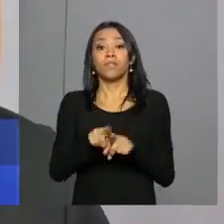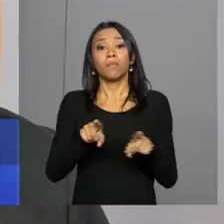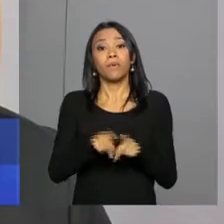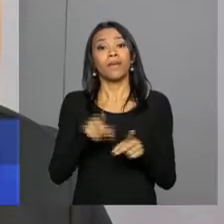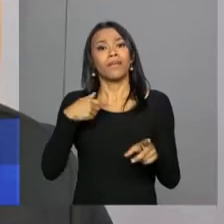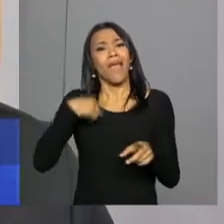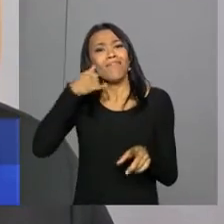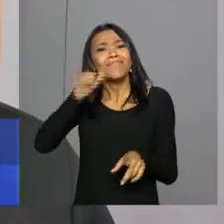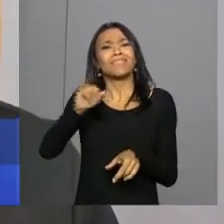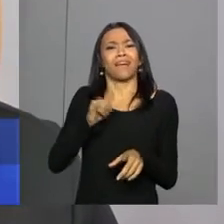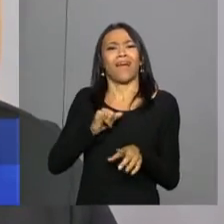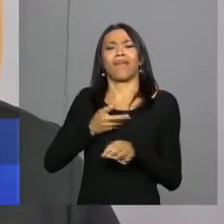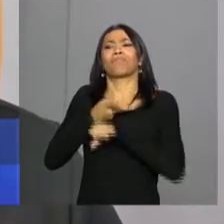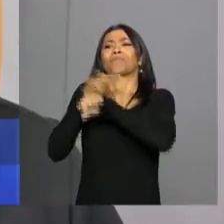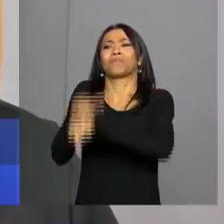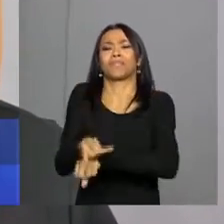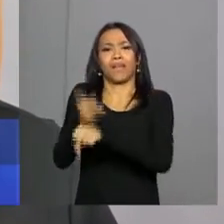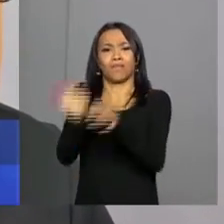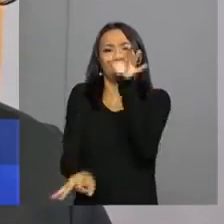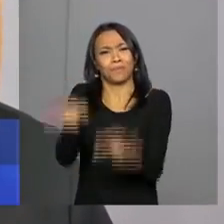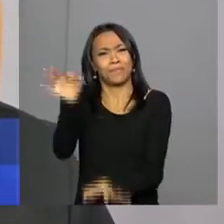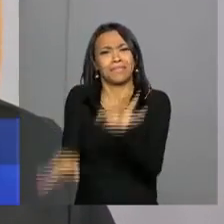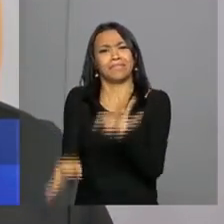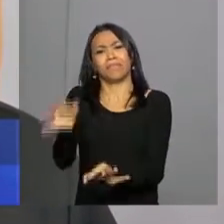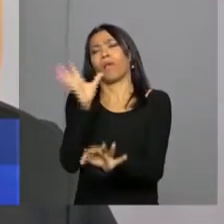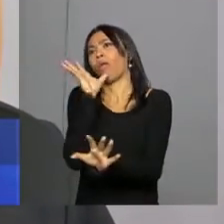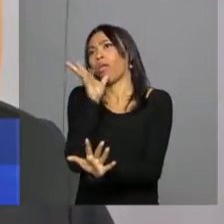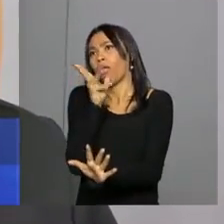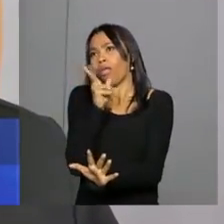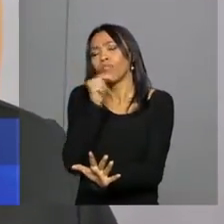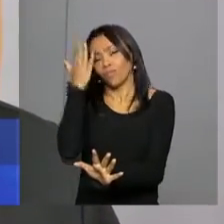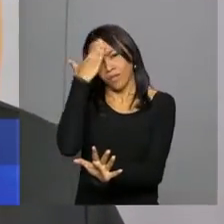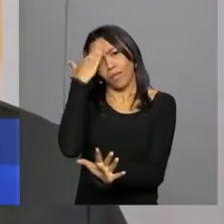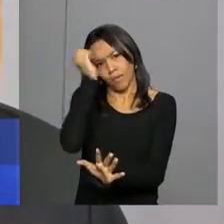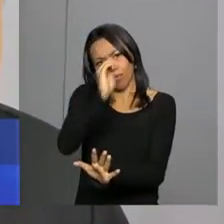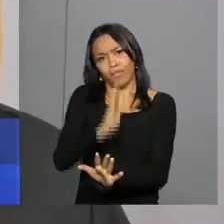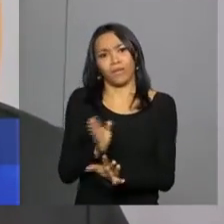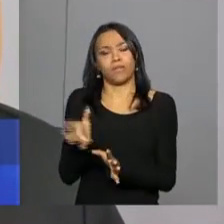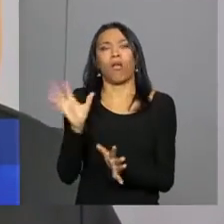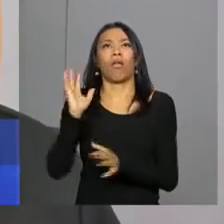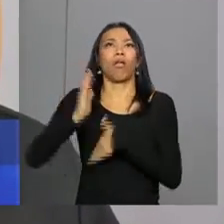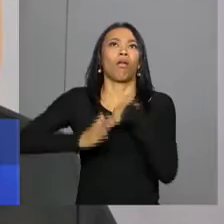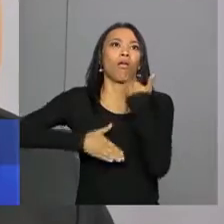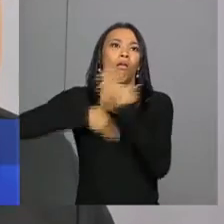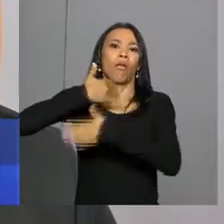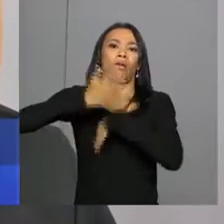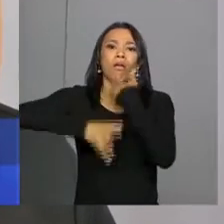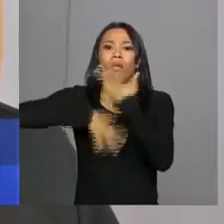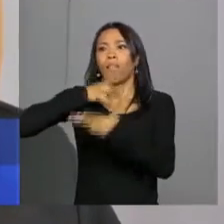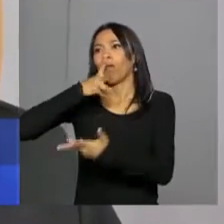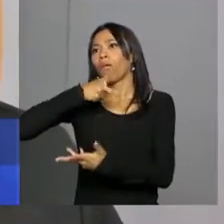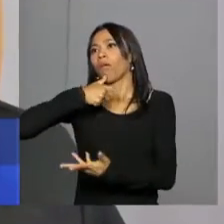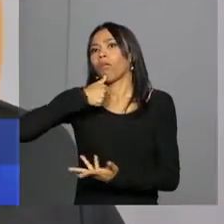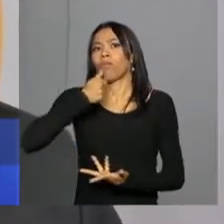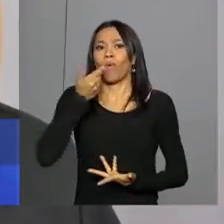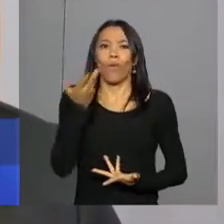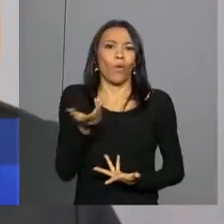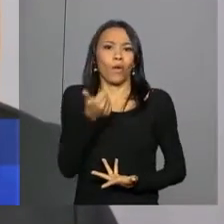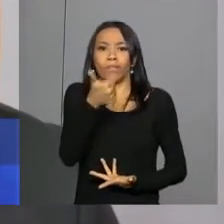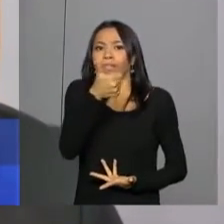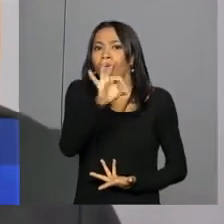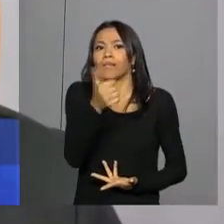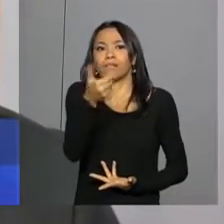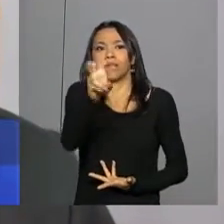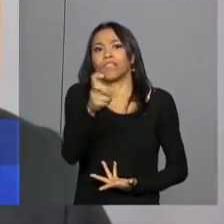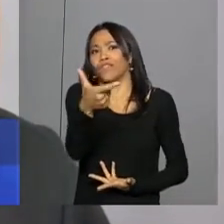judicialização do processo, que nós sabemos que, no Brasil, leva um tempo muito grande, normalmente 10, 15,